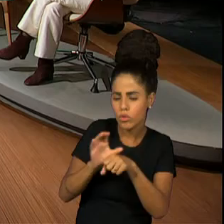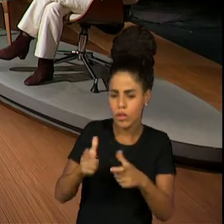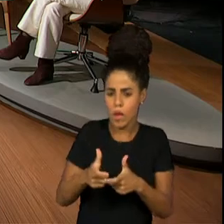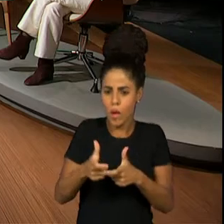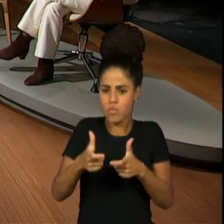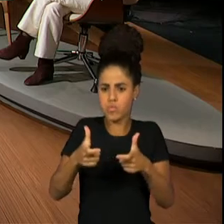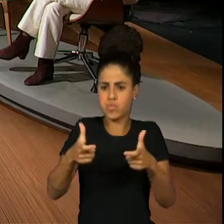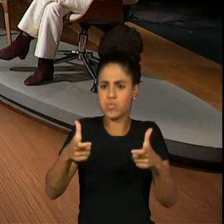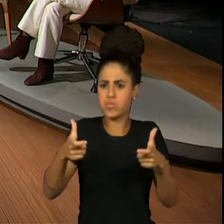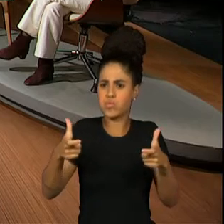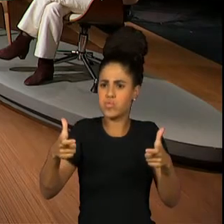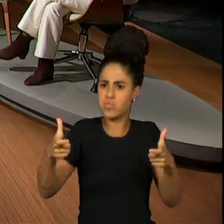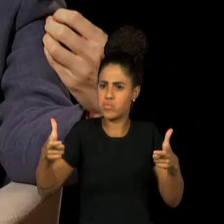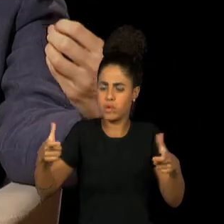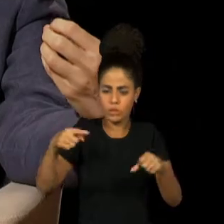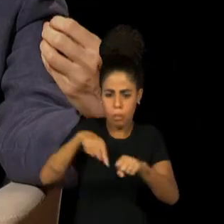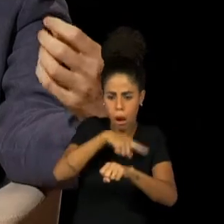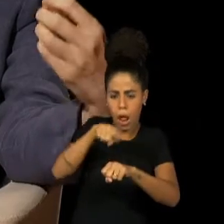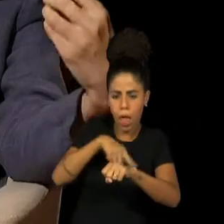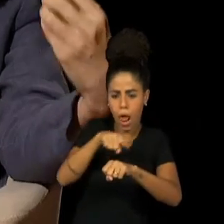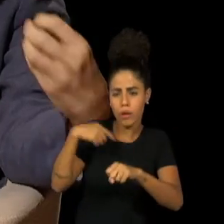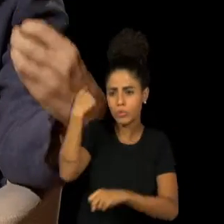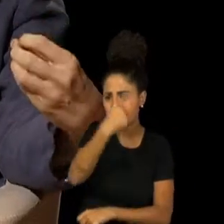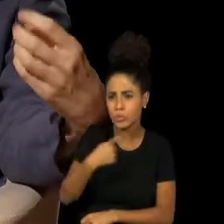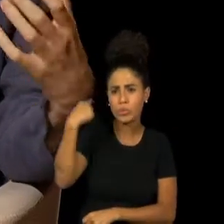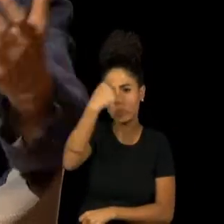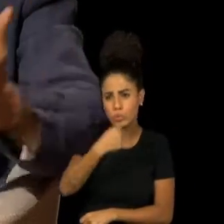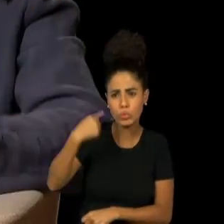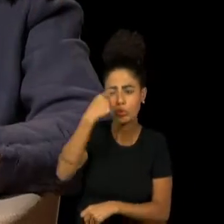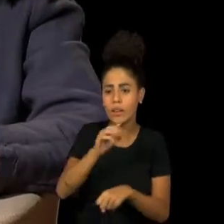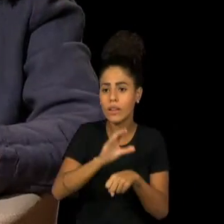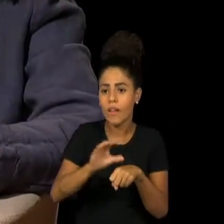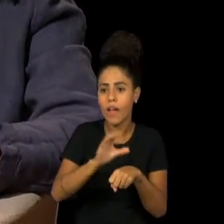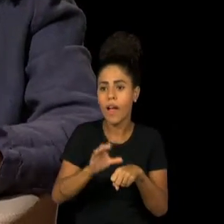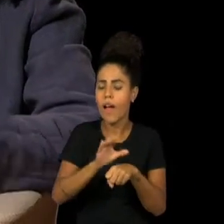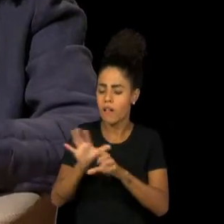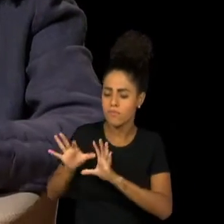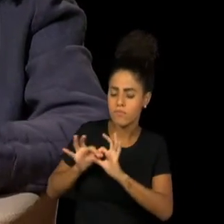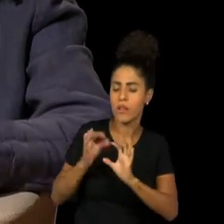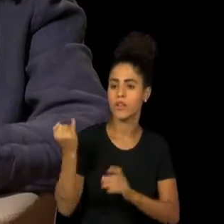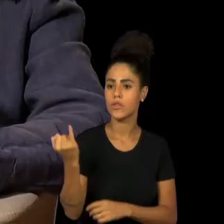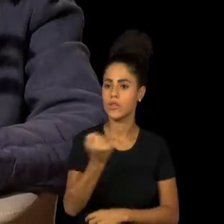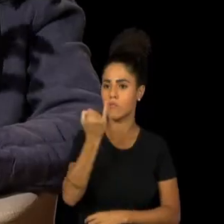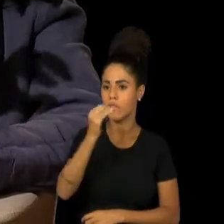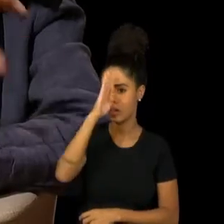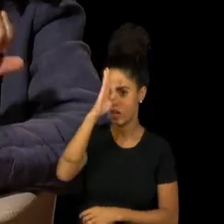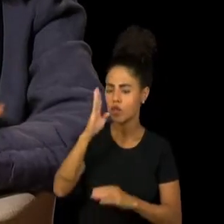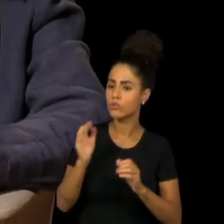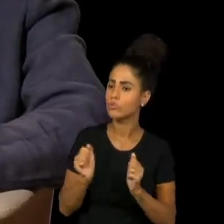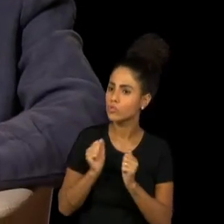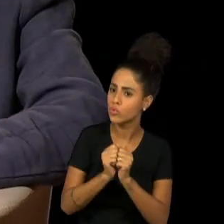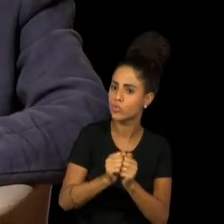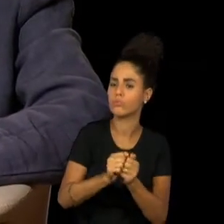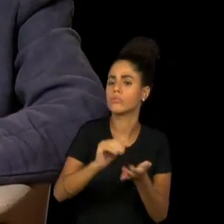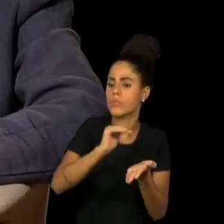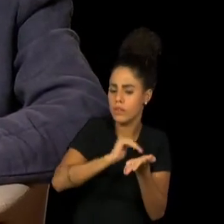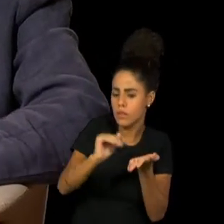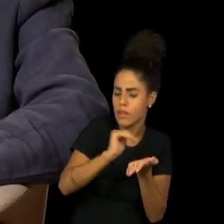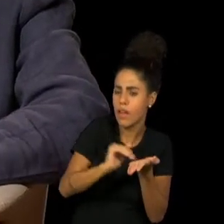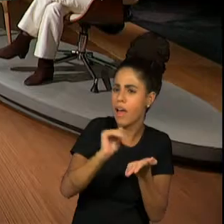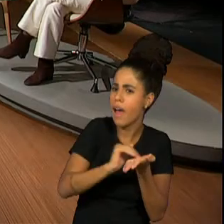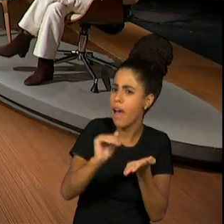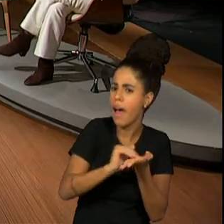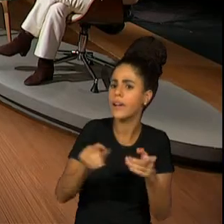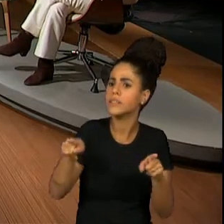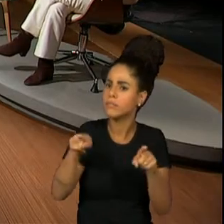em termos de cargo horário. E a gente sempre deu uma importância muito grande para o vínculo do aluno, junto à Secretaria de Estado de